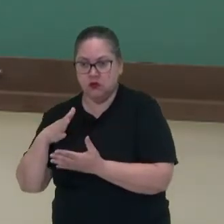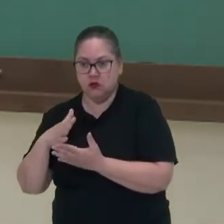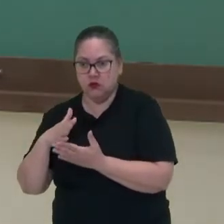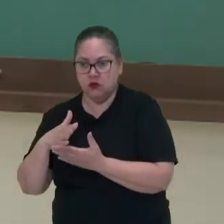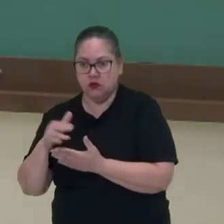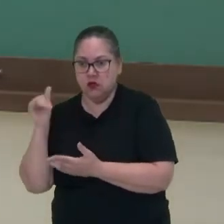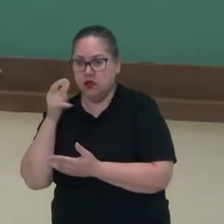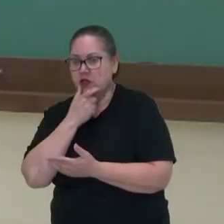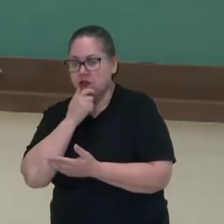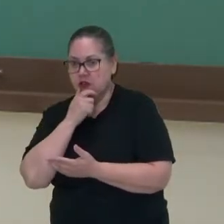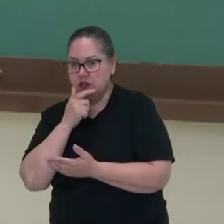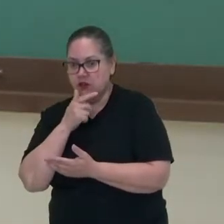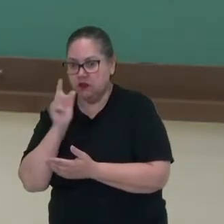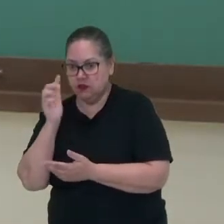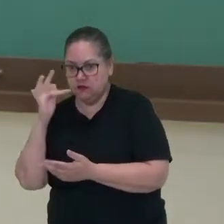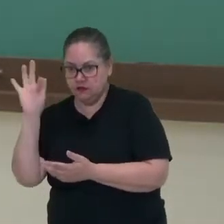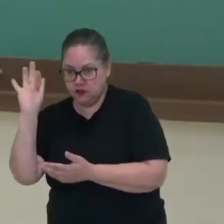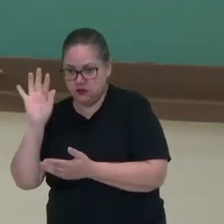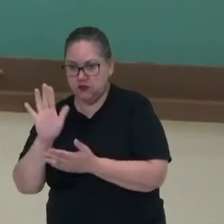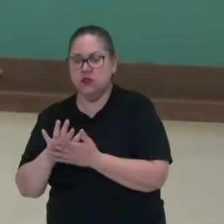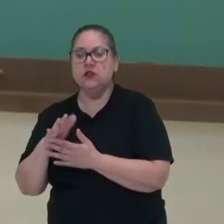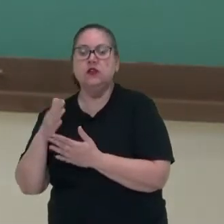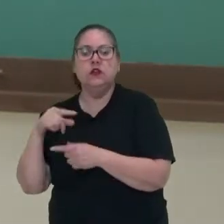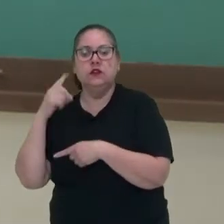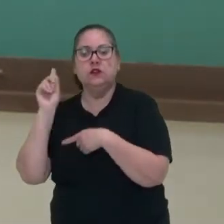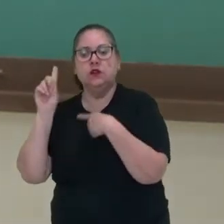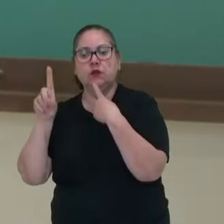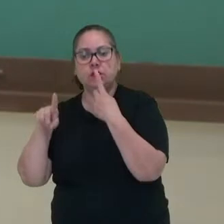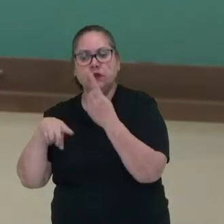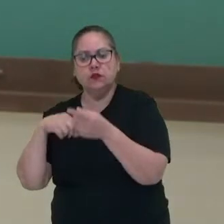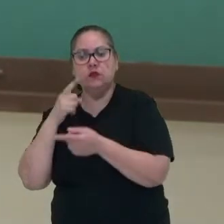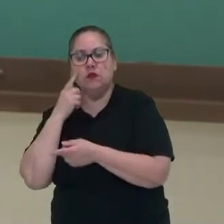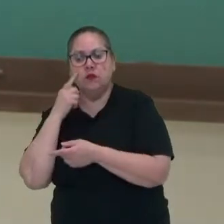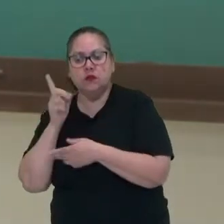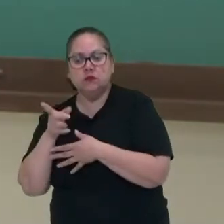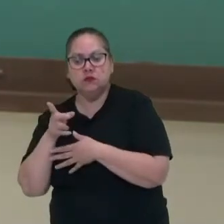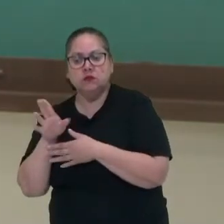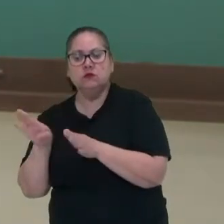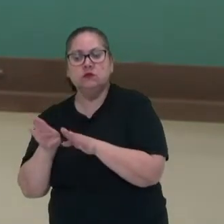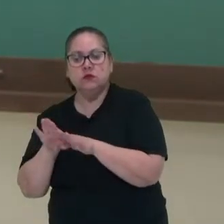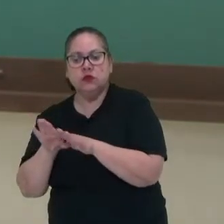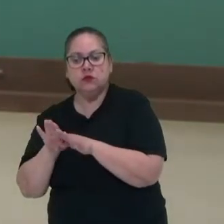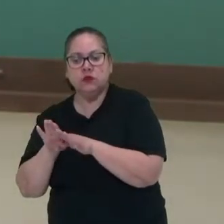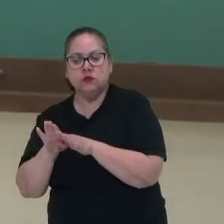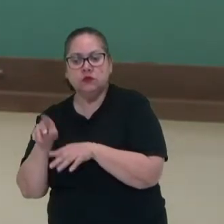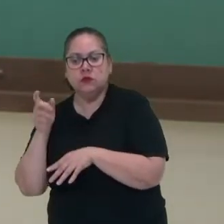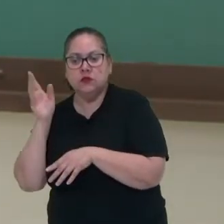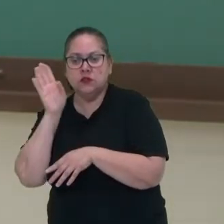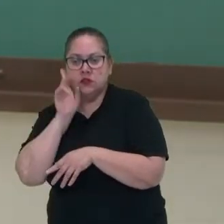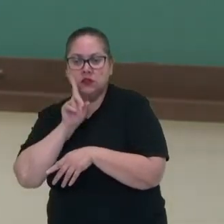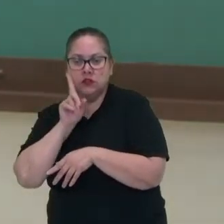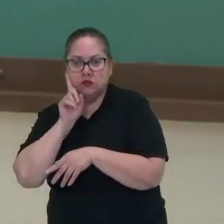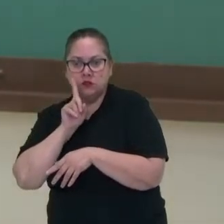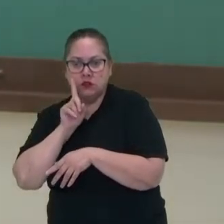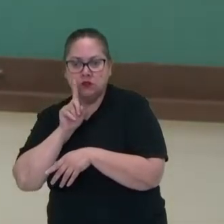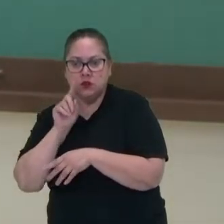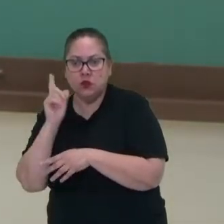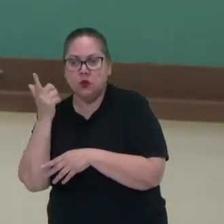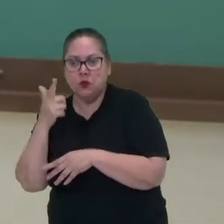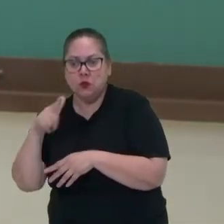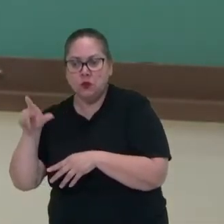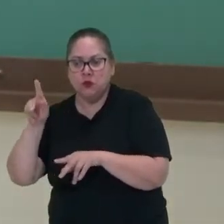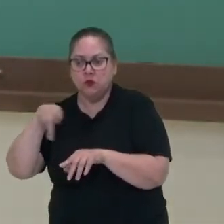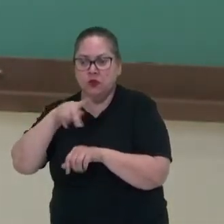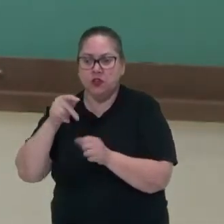a Inglaterra e a França. E posteriormente, nós vamos ver que vai contar com os Estados Unidos e outros países